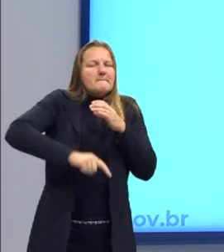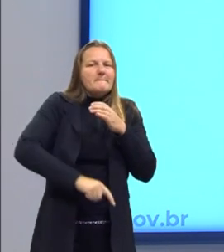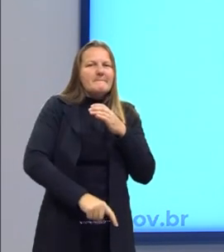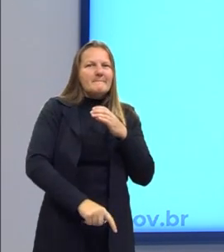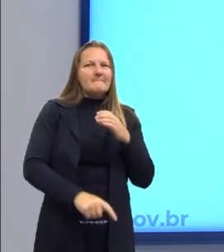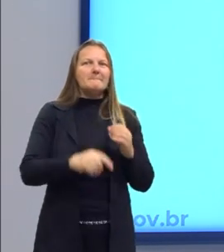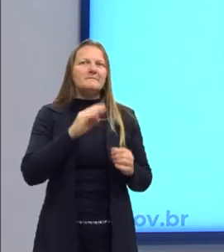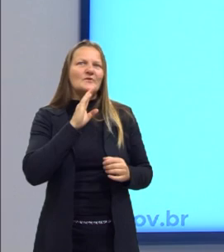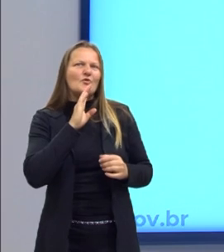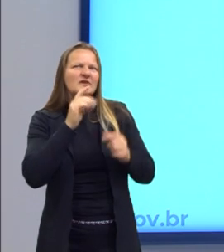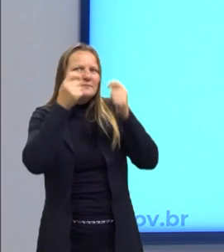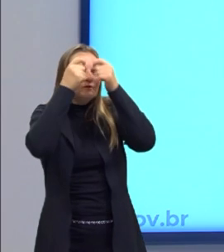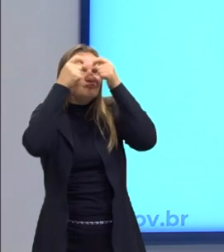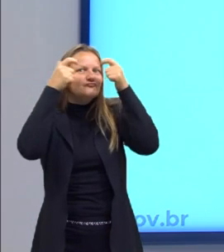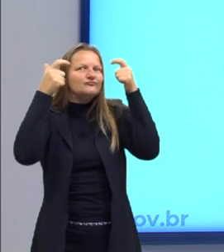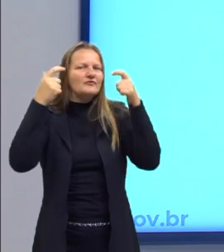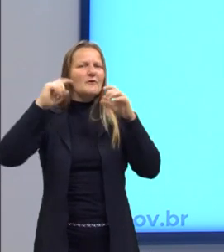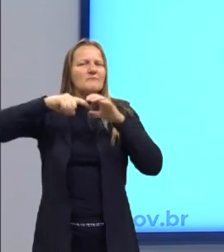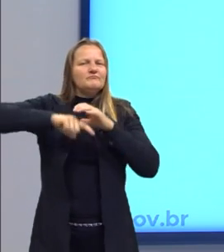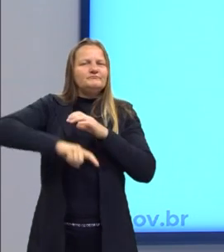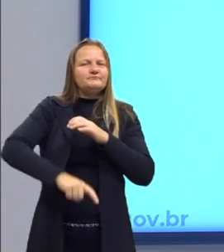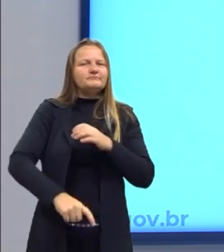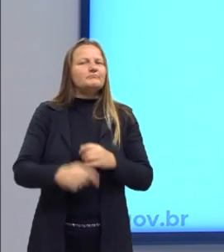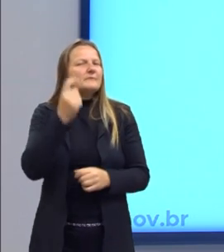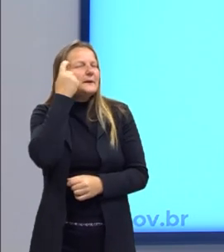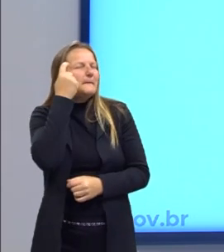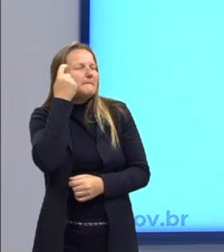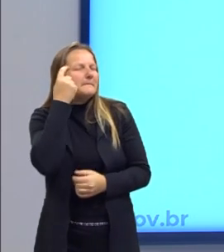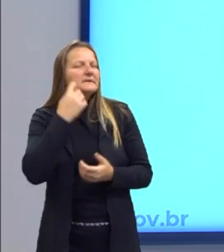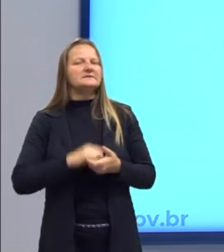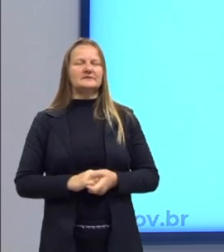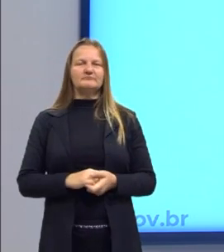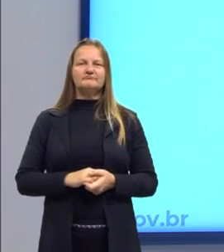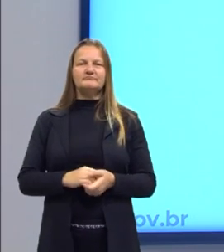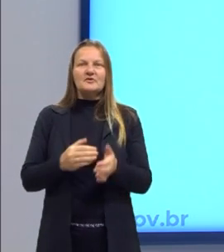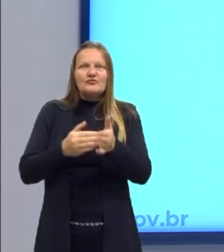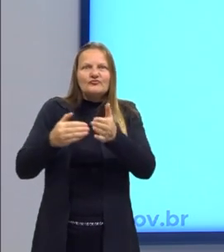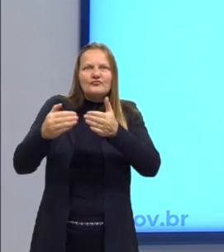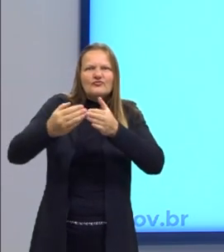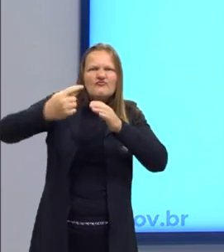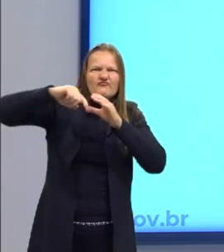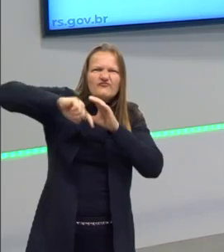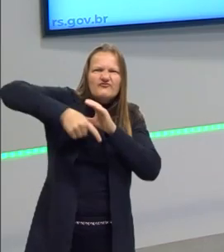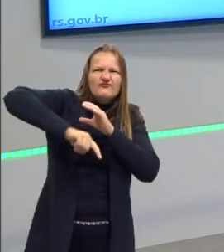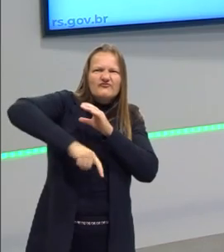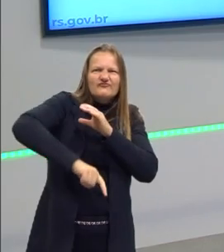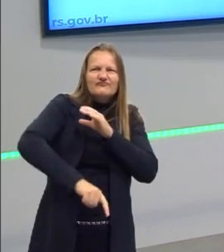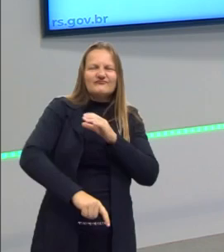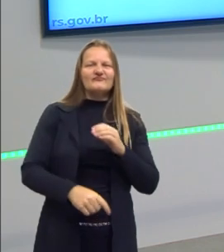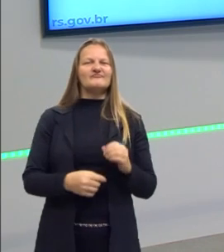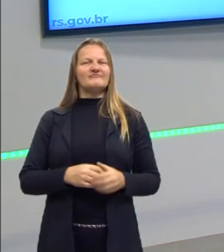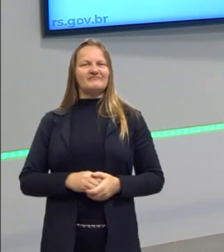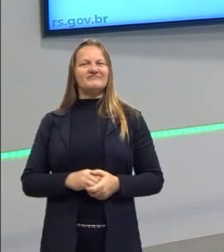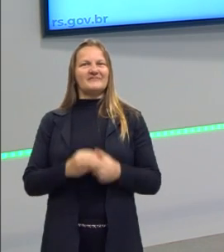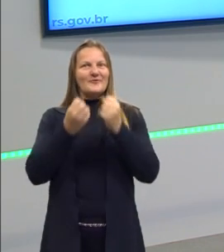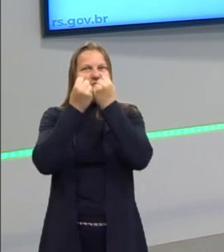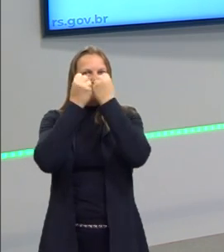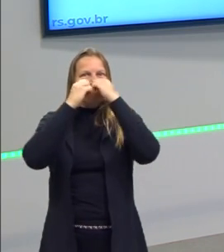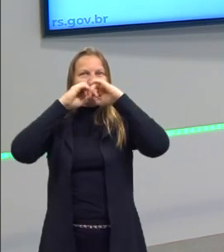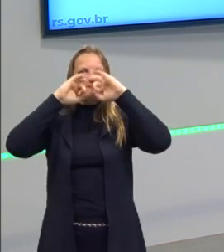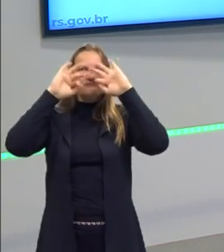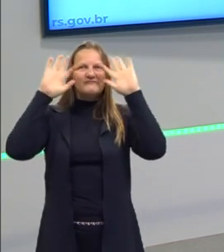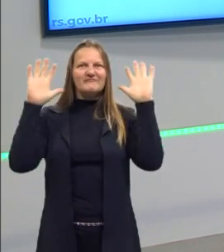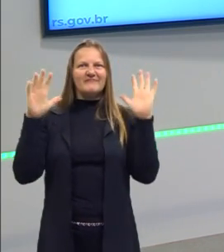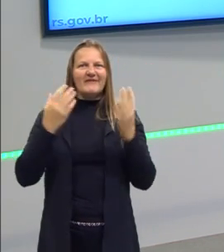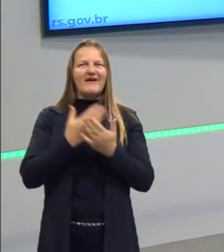conhecimento. Isso é pensar metafisicamente, certo? Então vamos, durante a nossa aula de hoje, tentar desvendar um pouco disso e